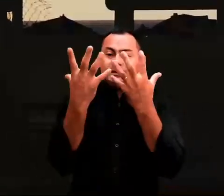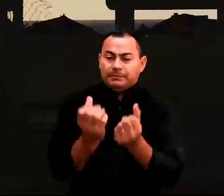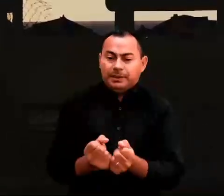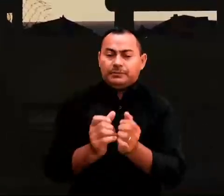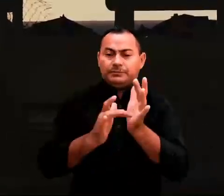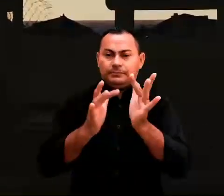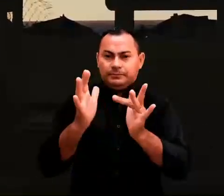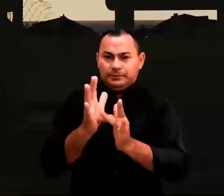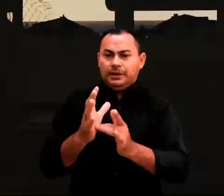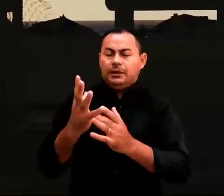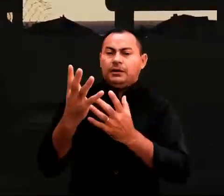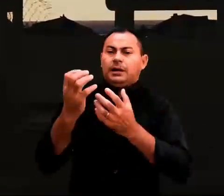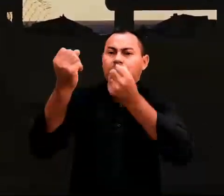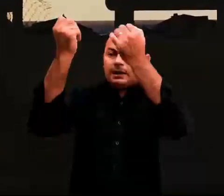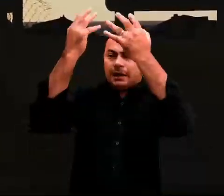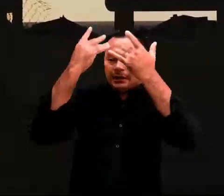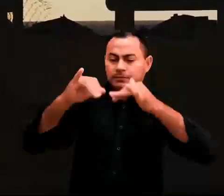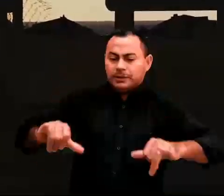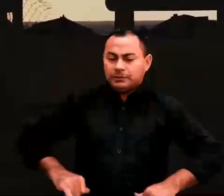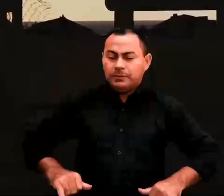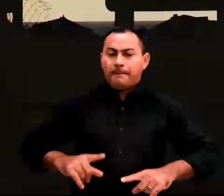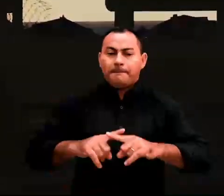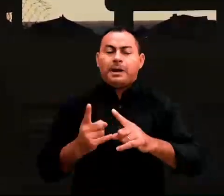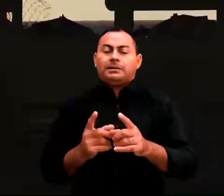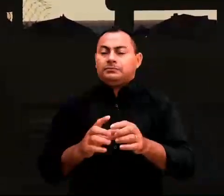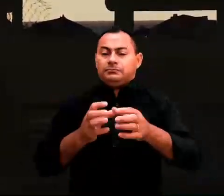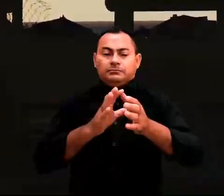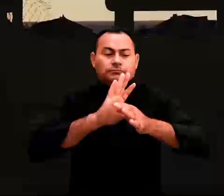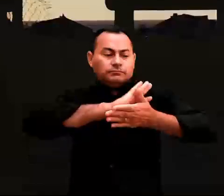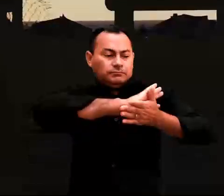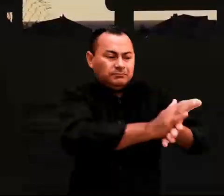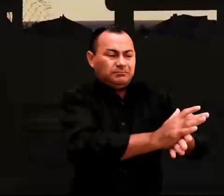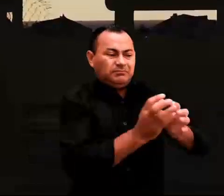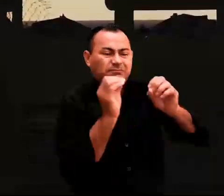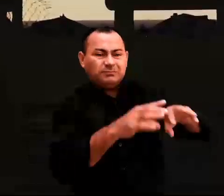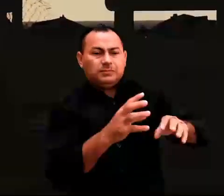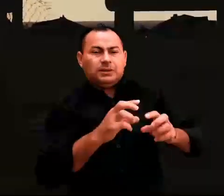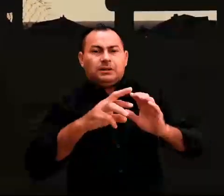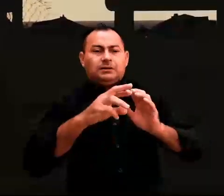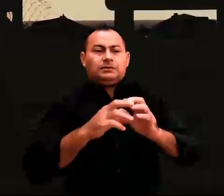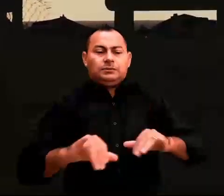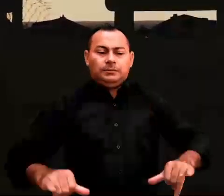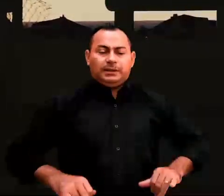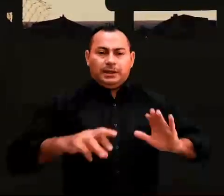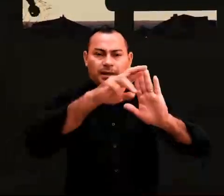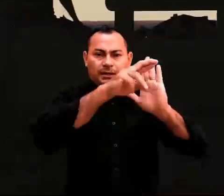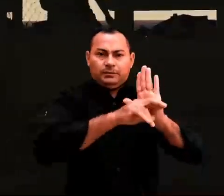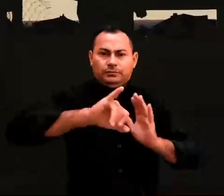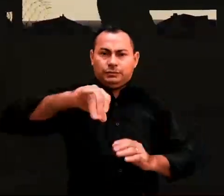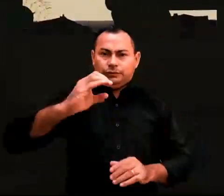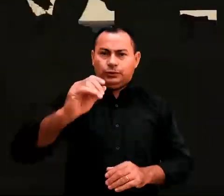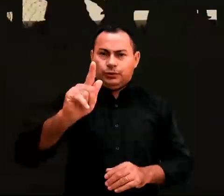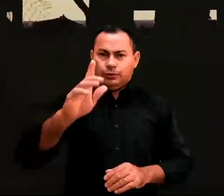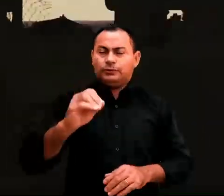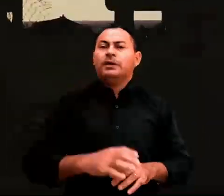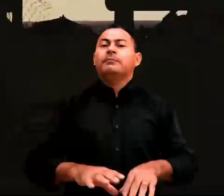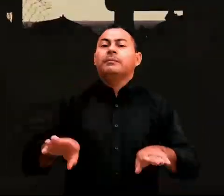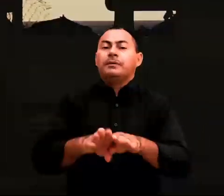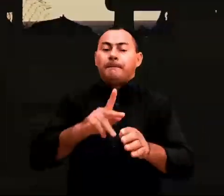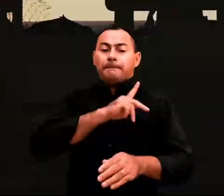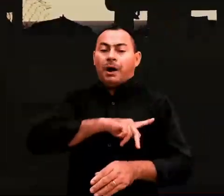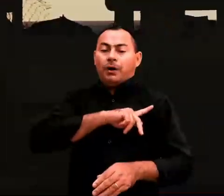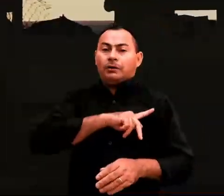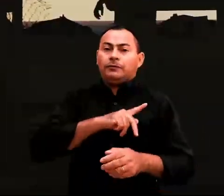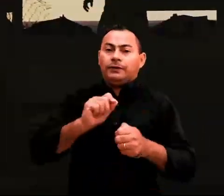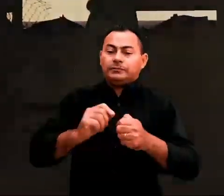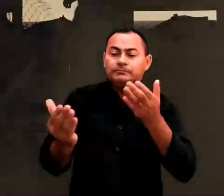de Jesus Cristo a graça para sofrer, mas não dá para excluir o sofrimento das regras do jogo. Paulo também usou a ilustração de um